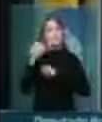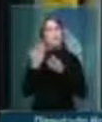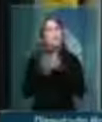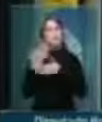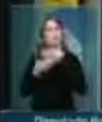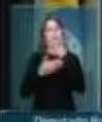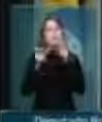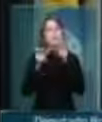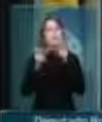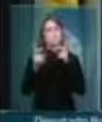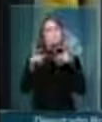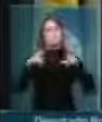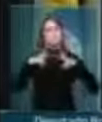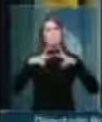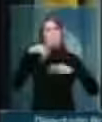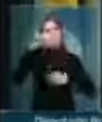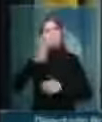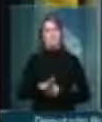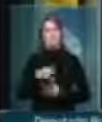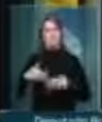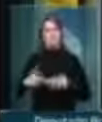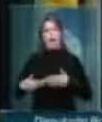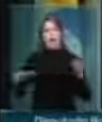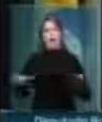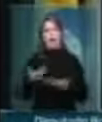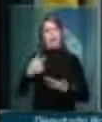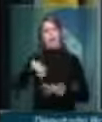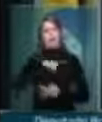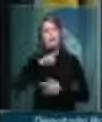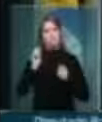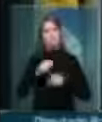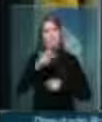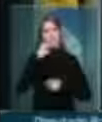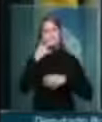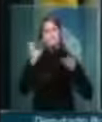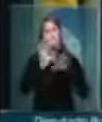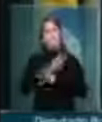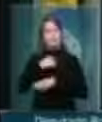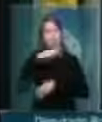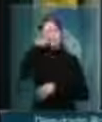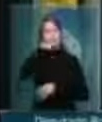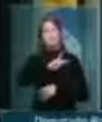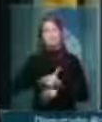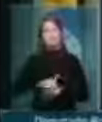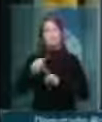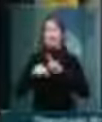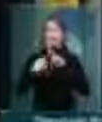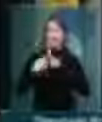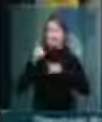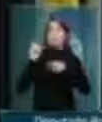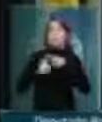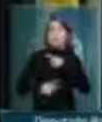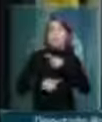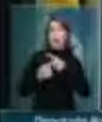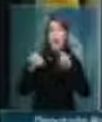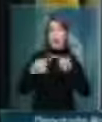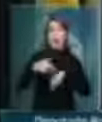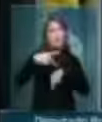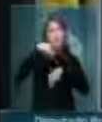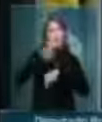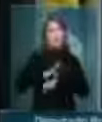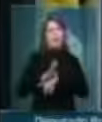das privatizações brasileiras. Agora, a gente pode concluir, senhor presidente, que além de um crime de lesa pátria que